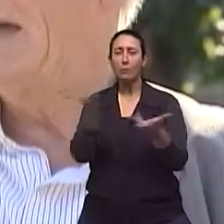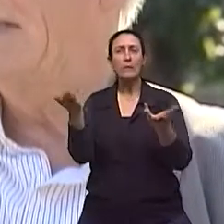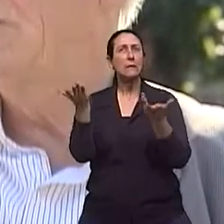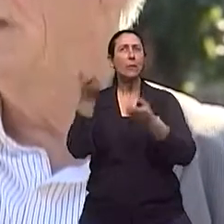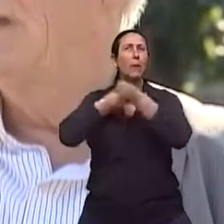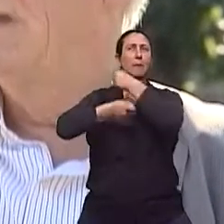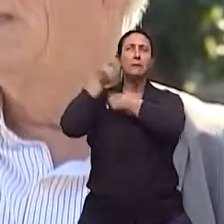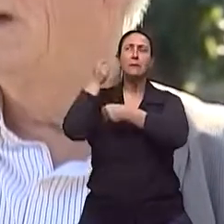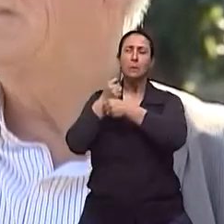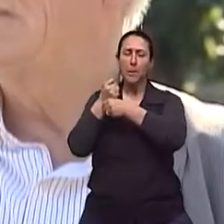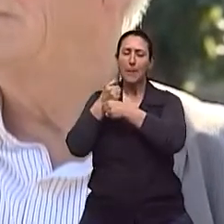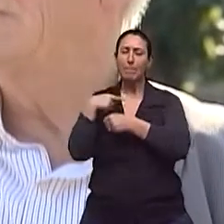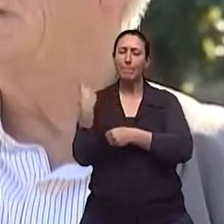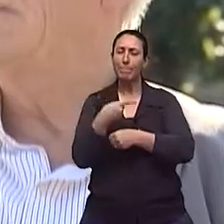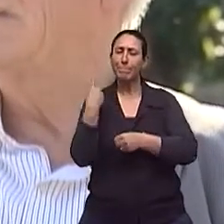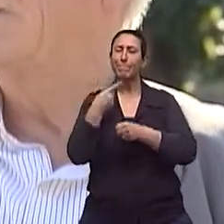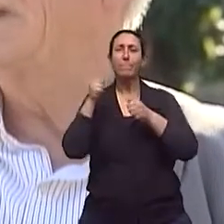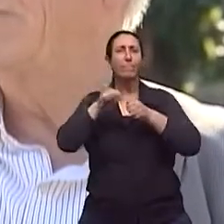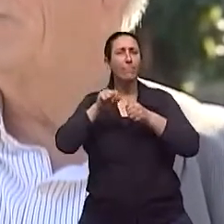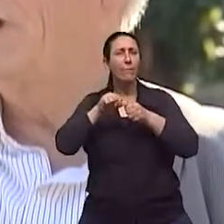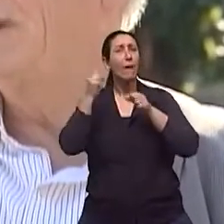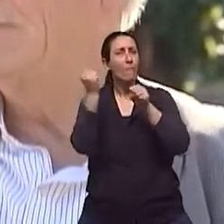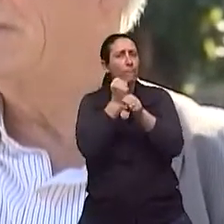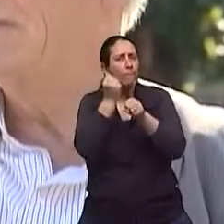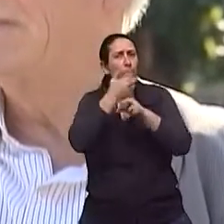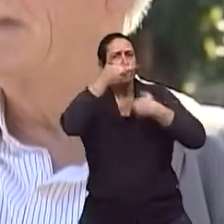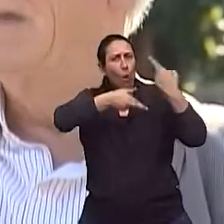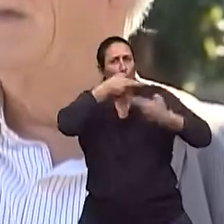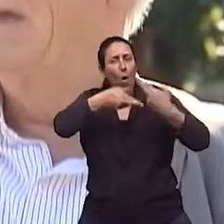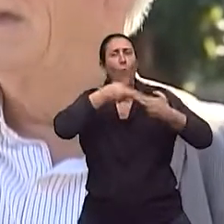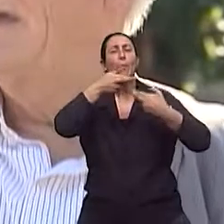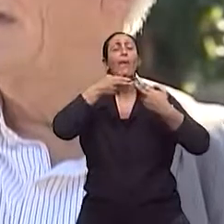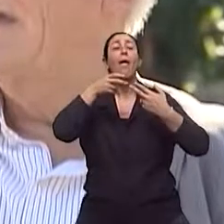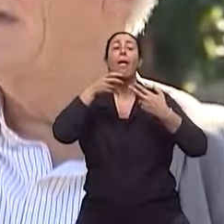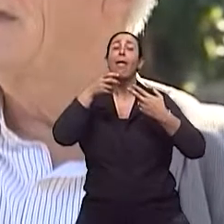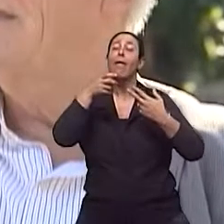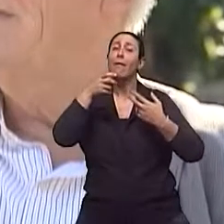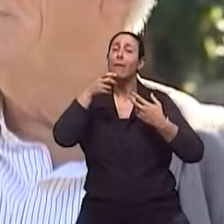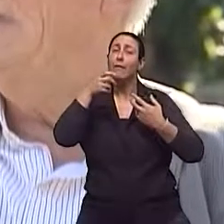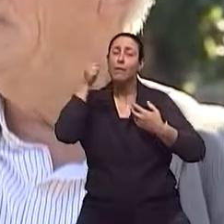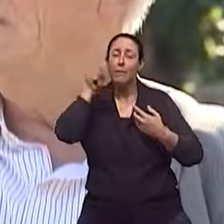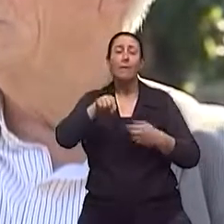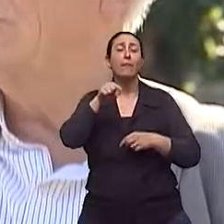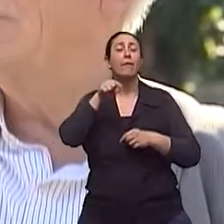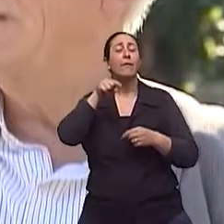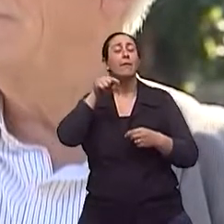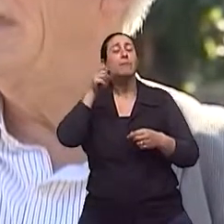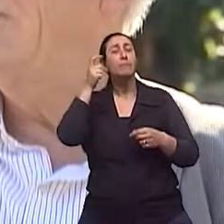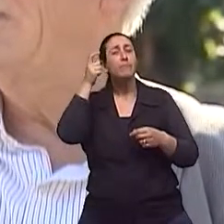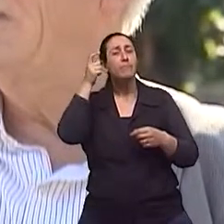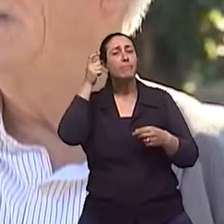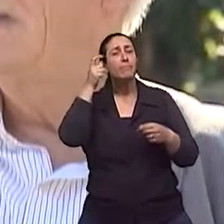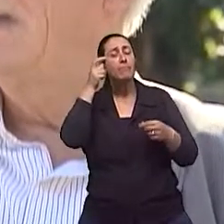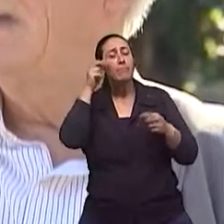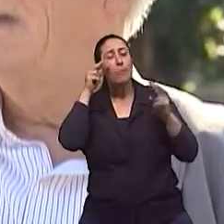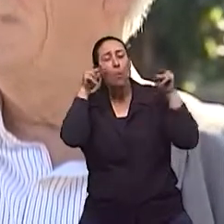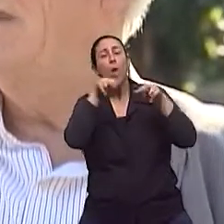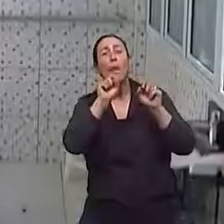passado, nós estamos fazendo reformas que visam justamente